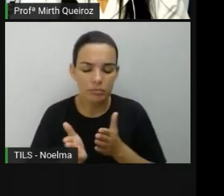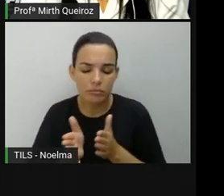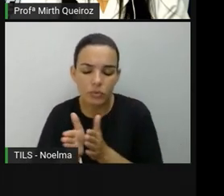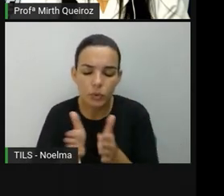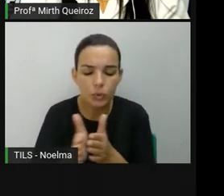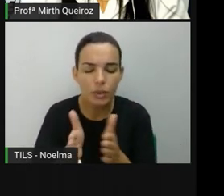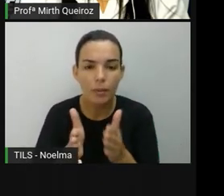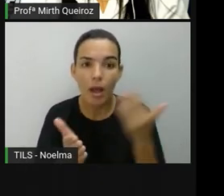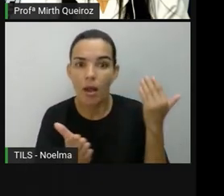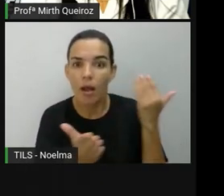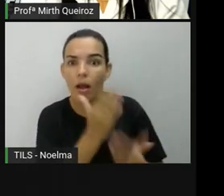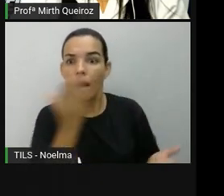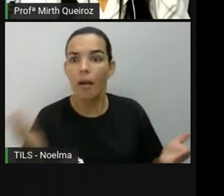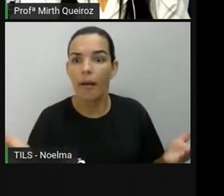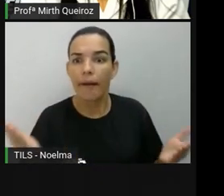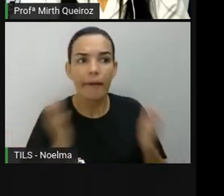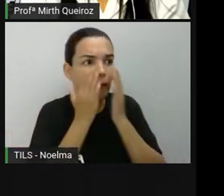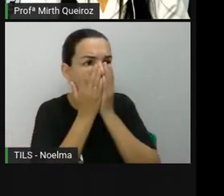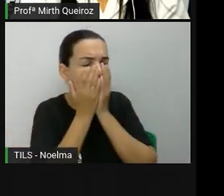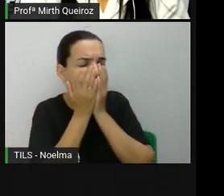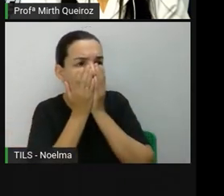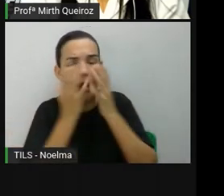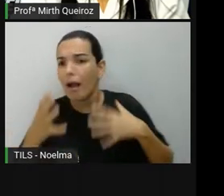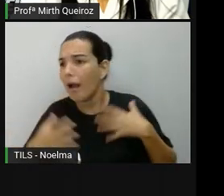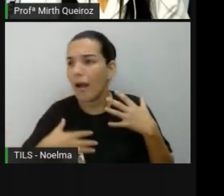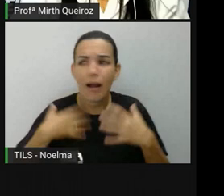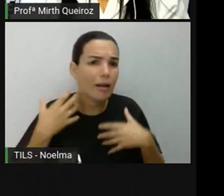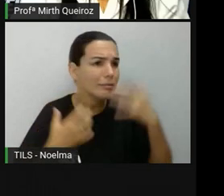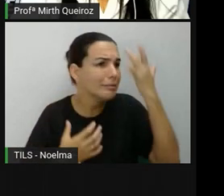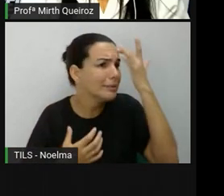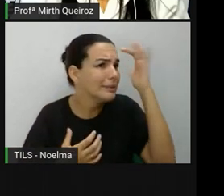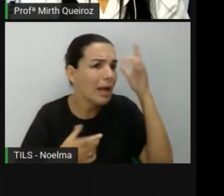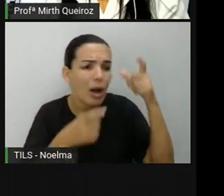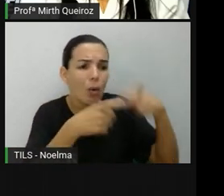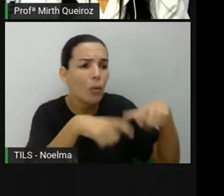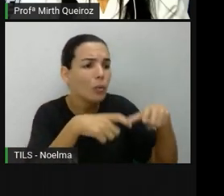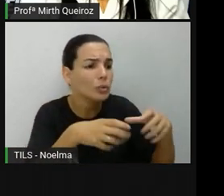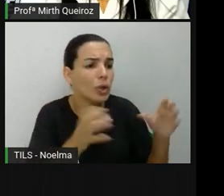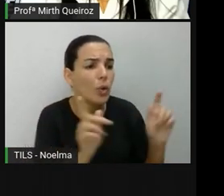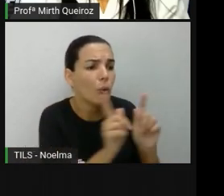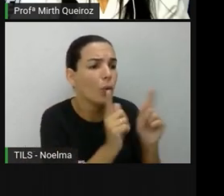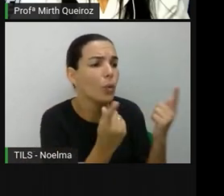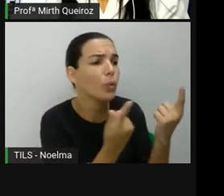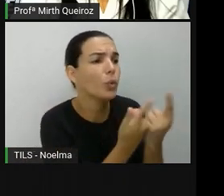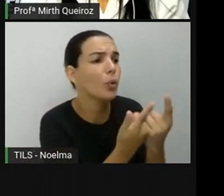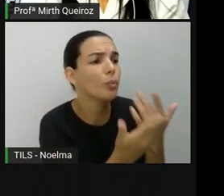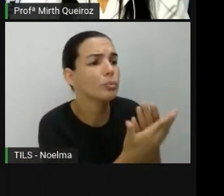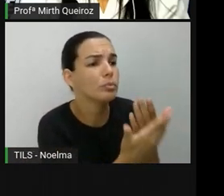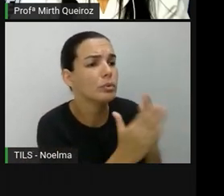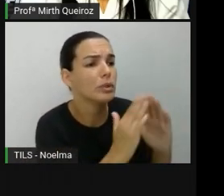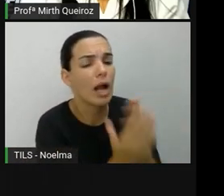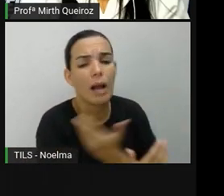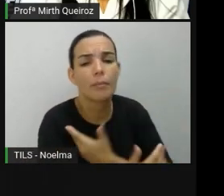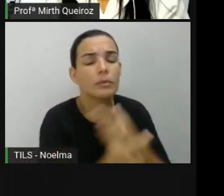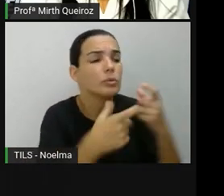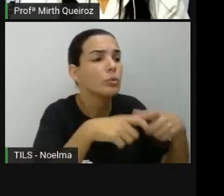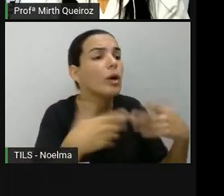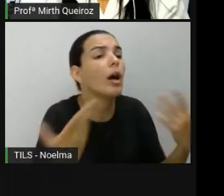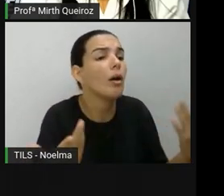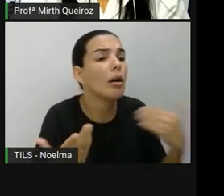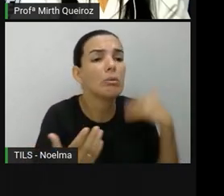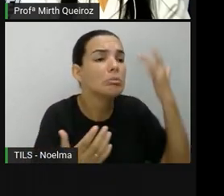que se perdeu. Não sabia onde estava o grupo e não conseguia chegar ao acampamento.